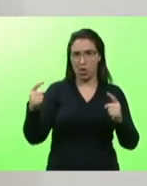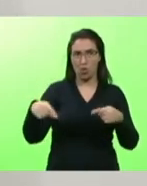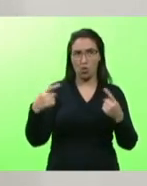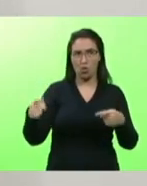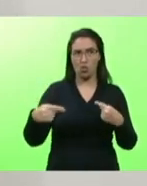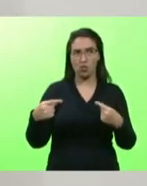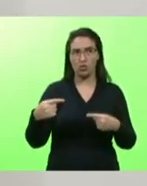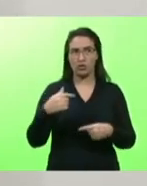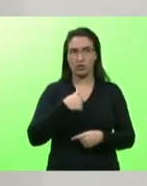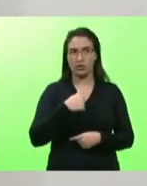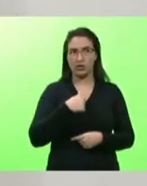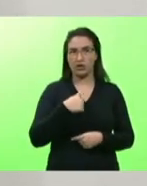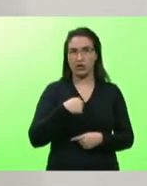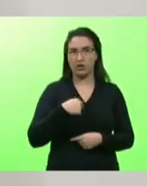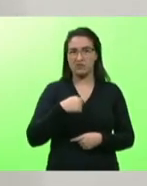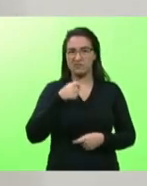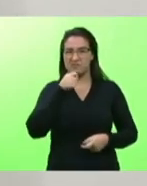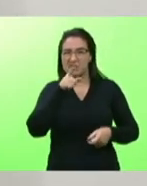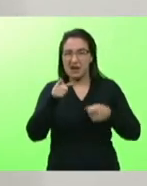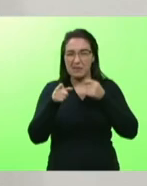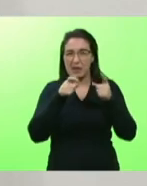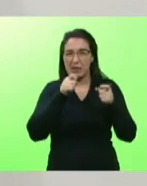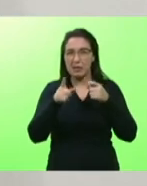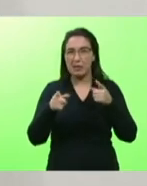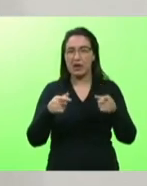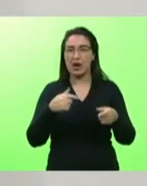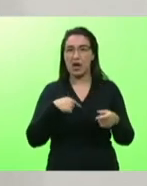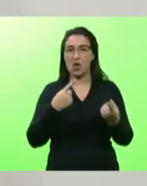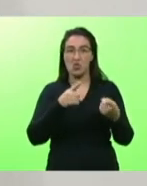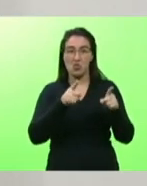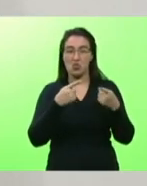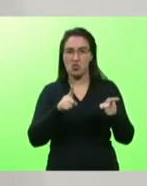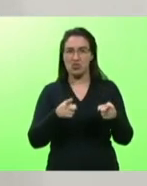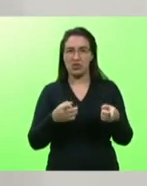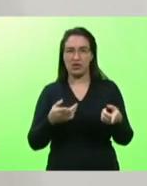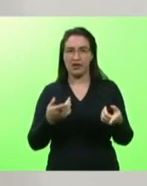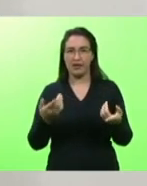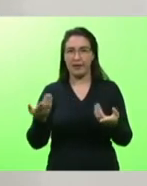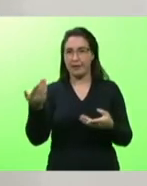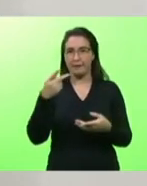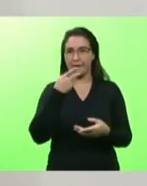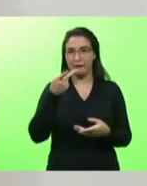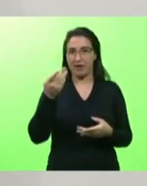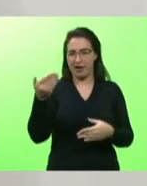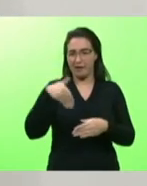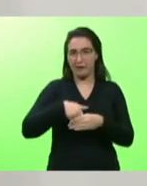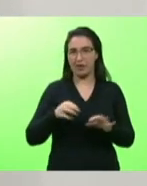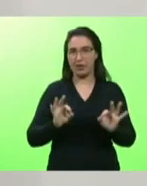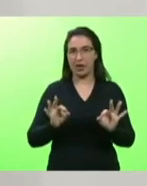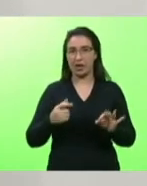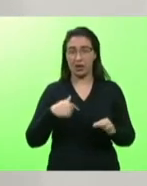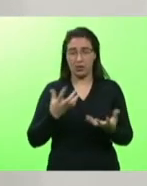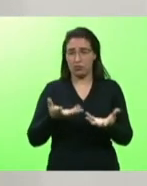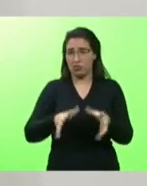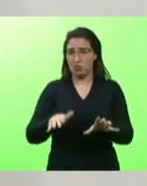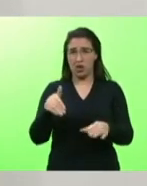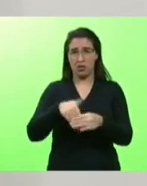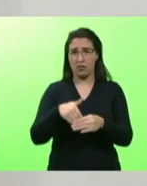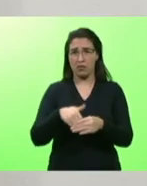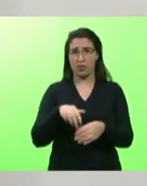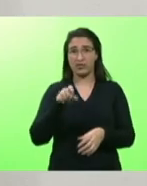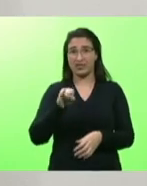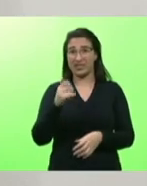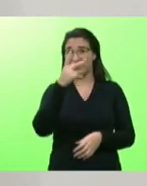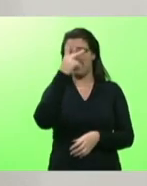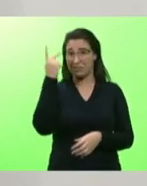isso para a gente eu falei não tem problema não quero o teu voto não quero o teu voto você é para me eleger com um voto de